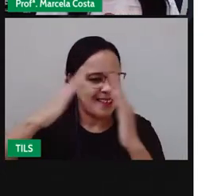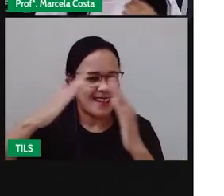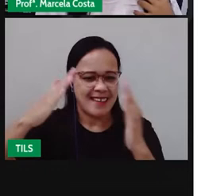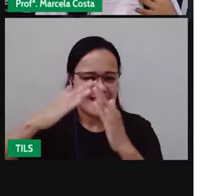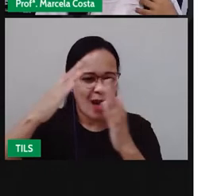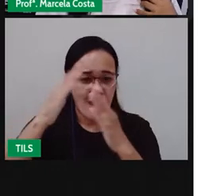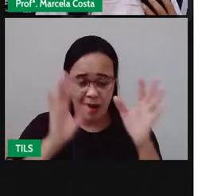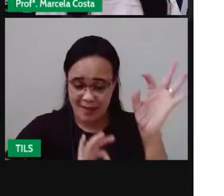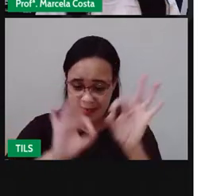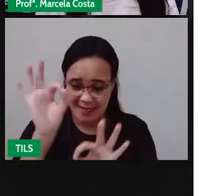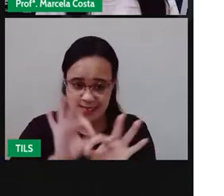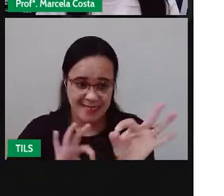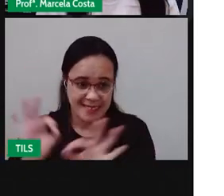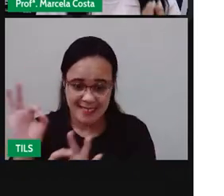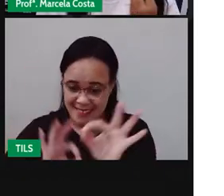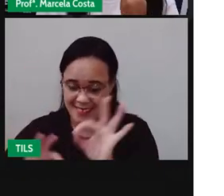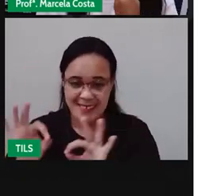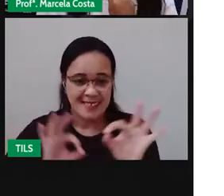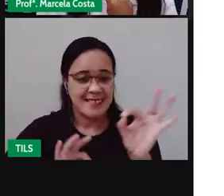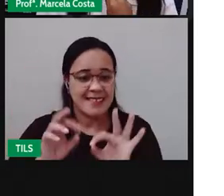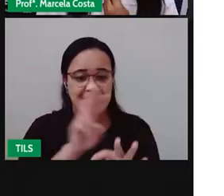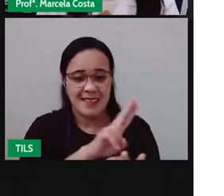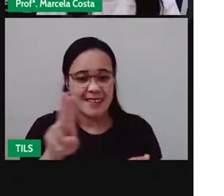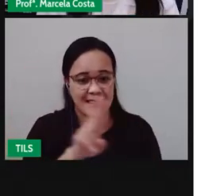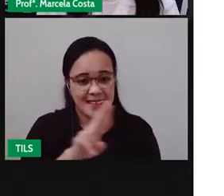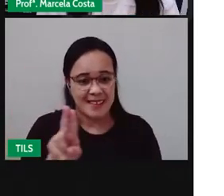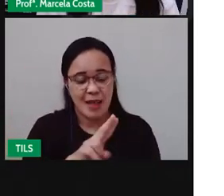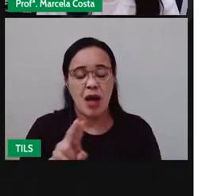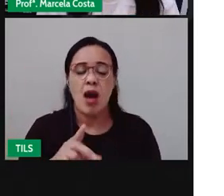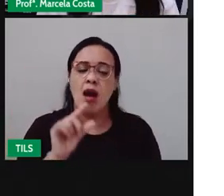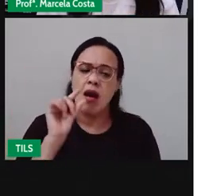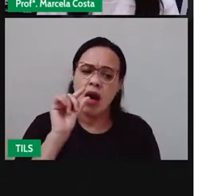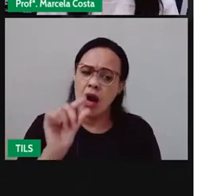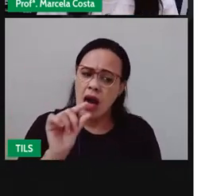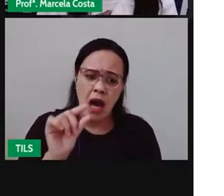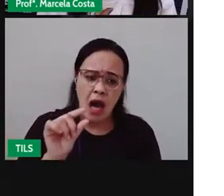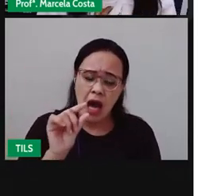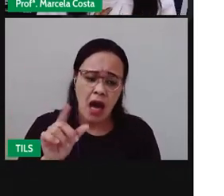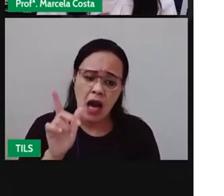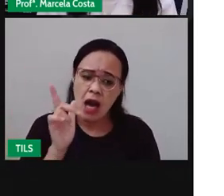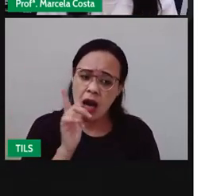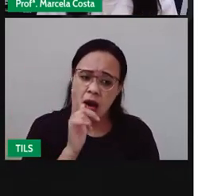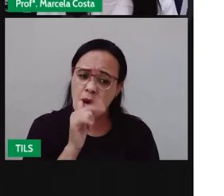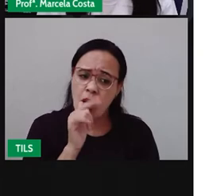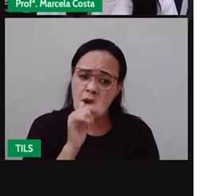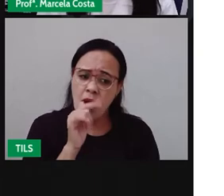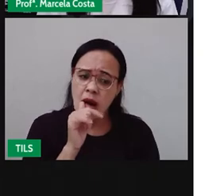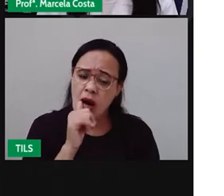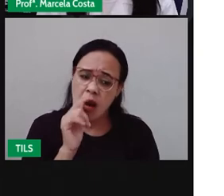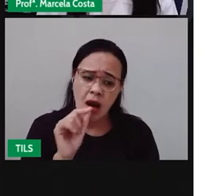casa ela também é uma planta que precisa de pouca água ela sobrevive com o sol